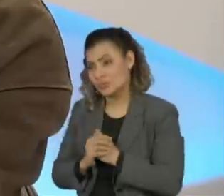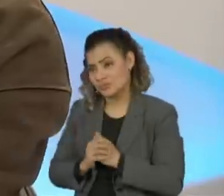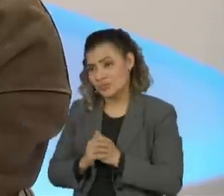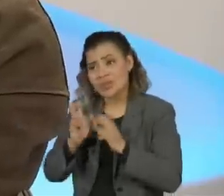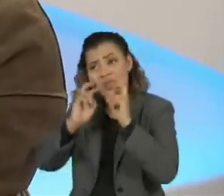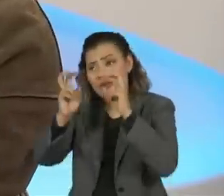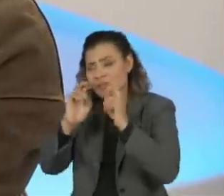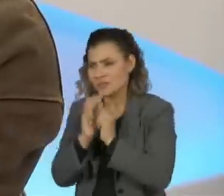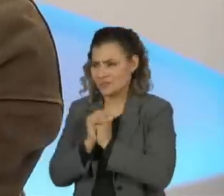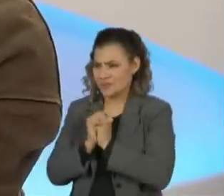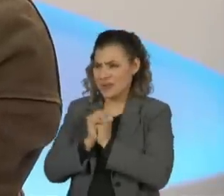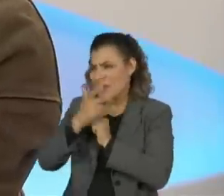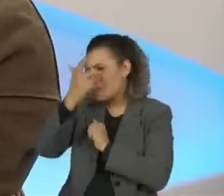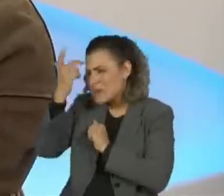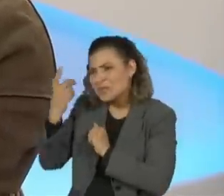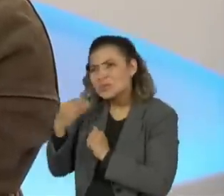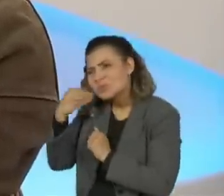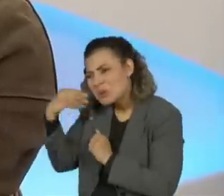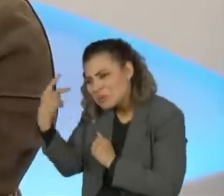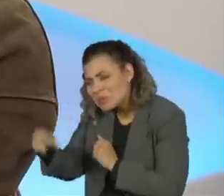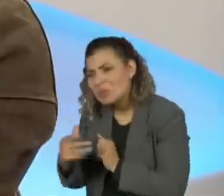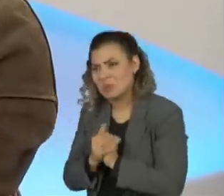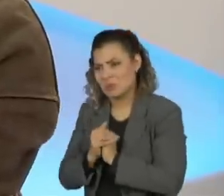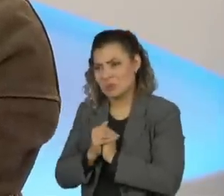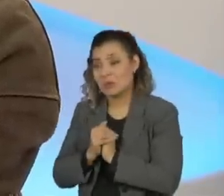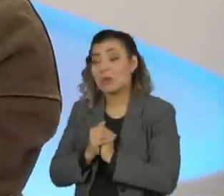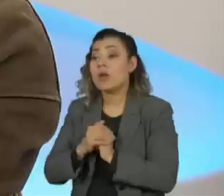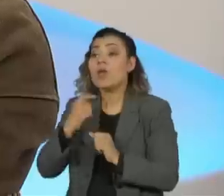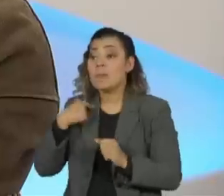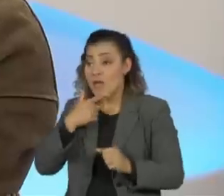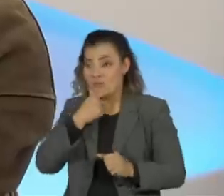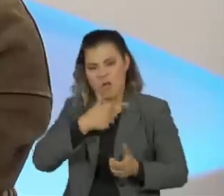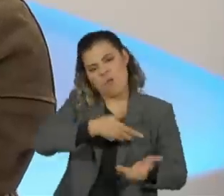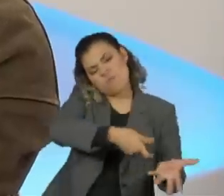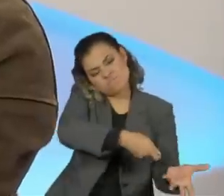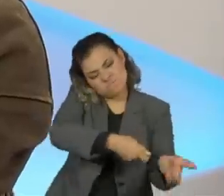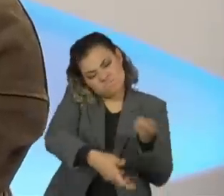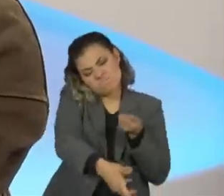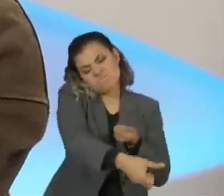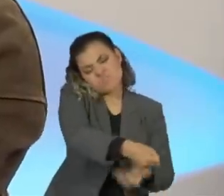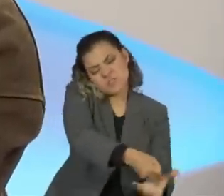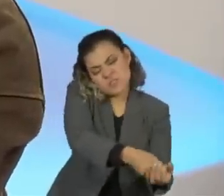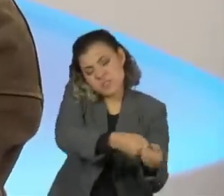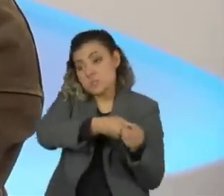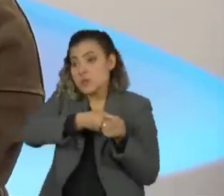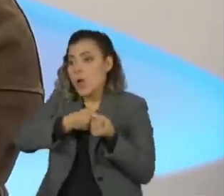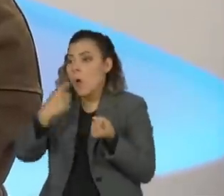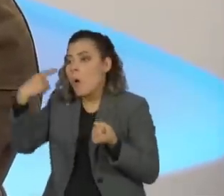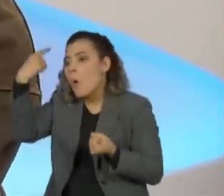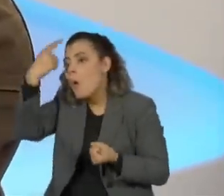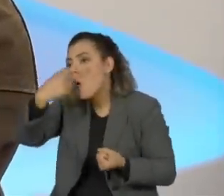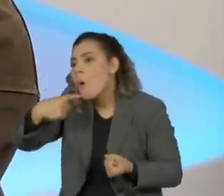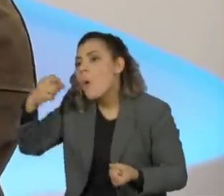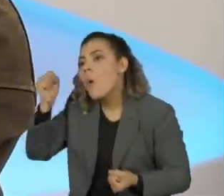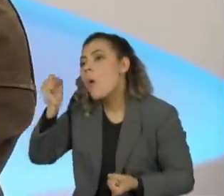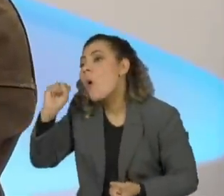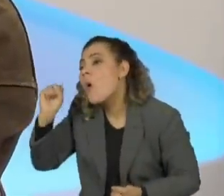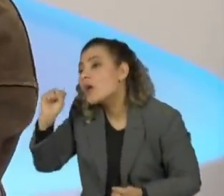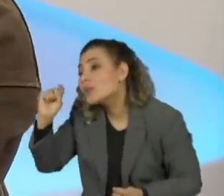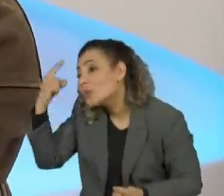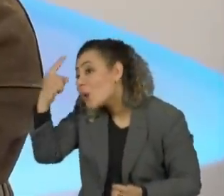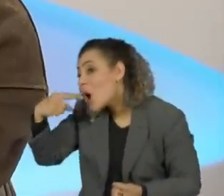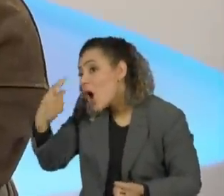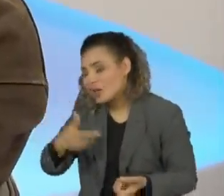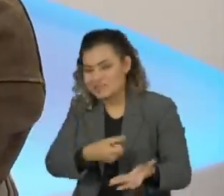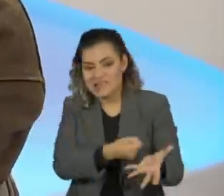uma pessoa que viveu isso, aí o cara, arrastaram um cara nesse estado, depois de oito horas de tortura, e ele veio arrastado